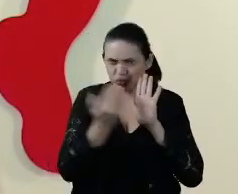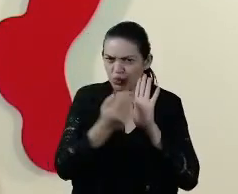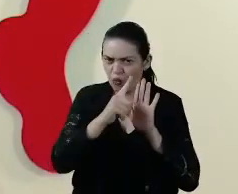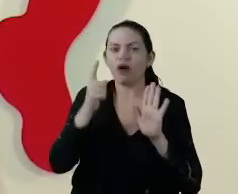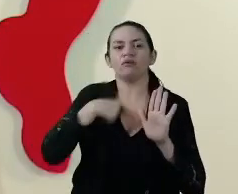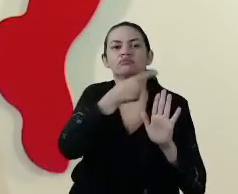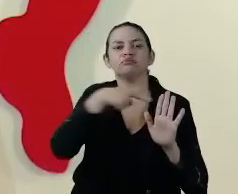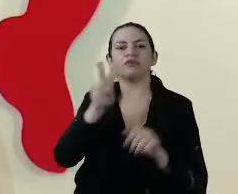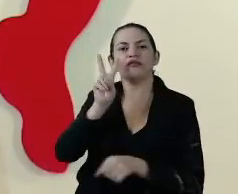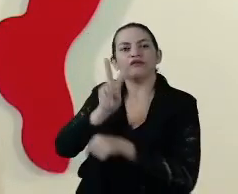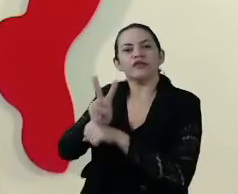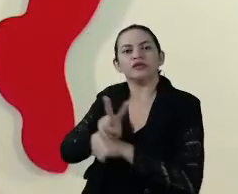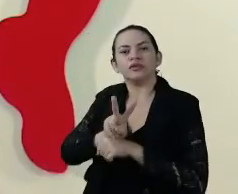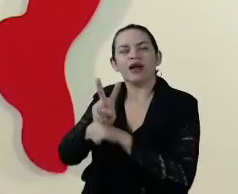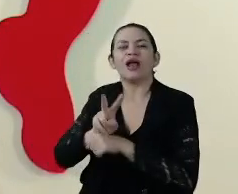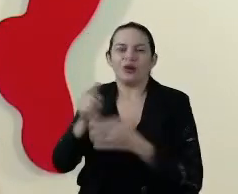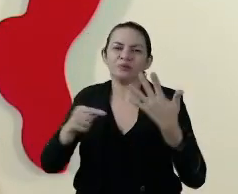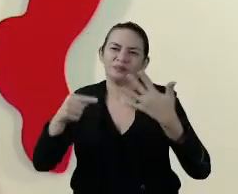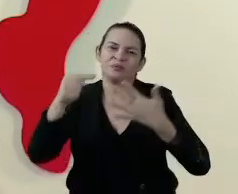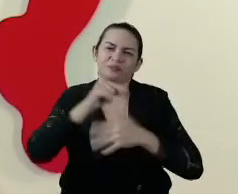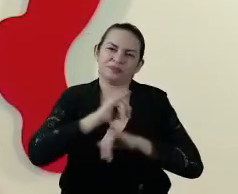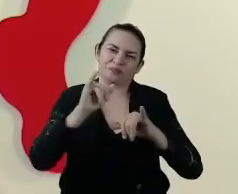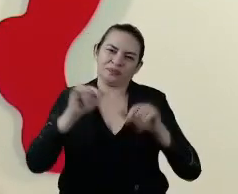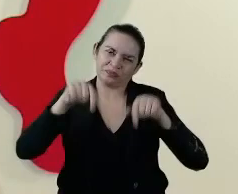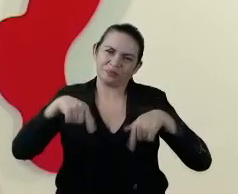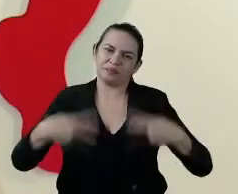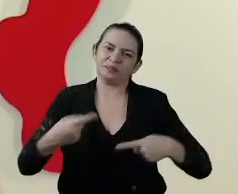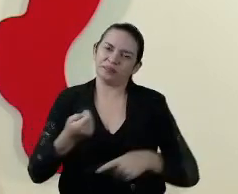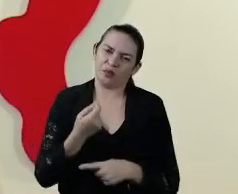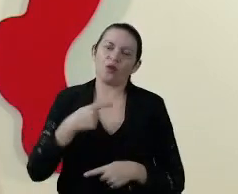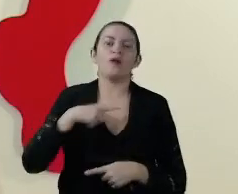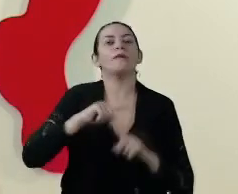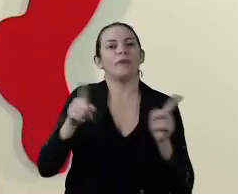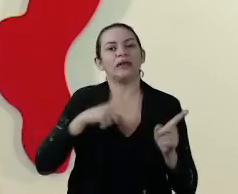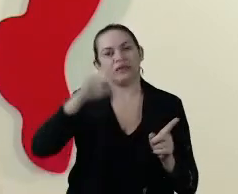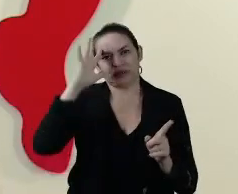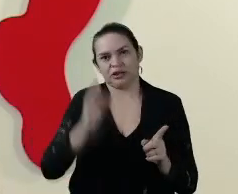teremos a fiscalização e tudo aquilo que fez menção ainda há pouco. Mas tenho certeza que todos cumprirão.